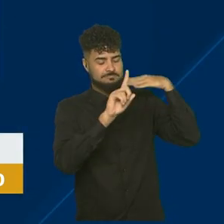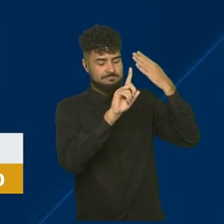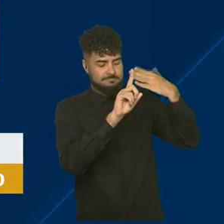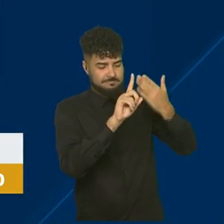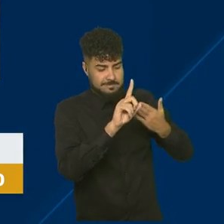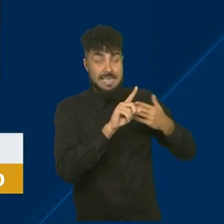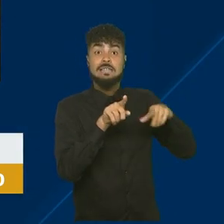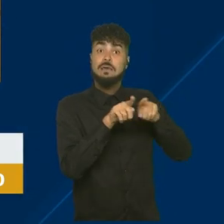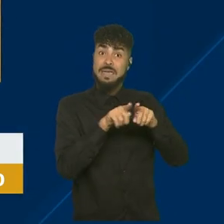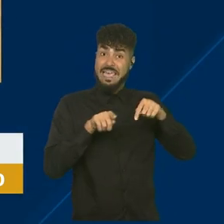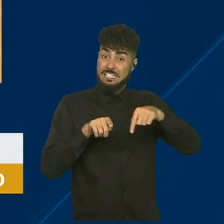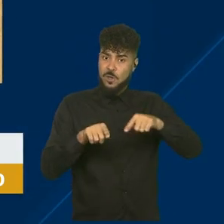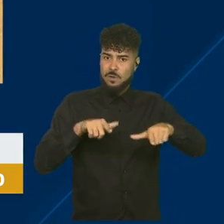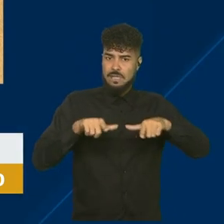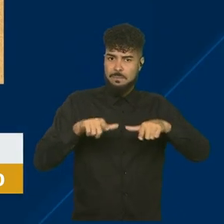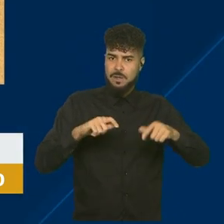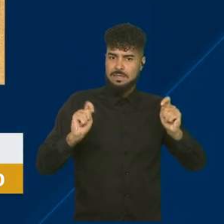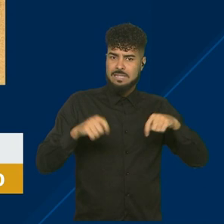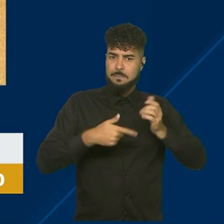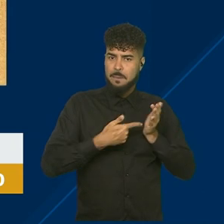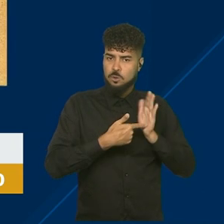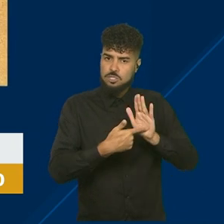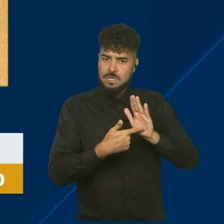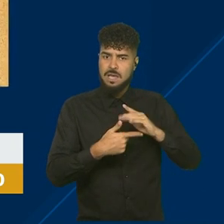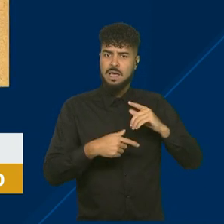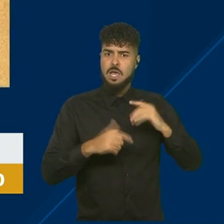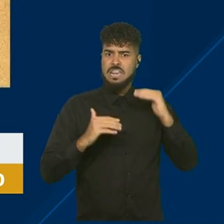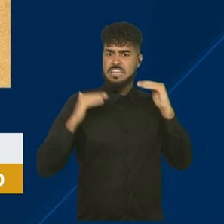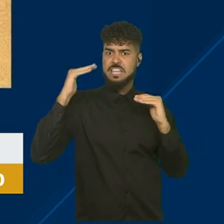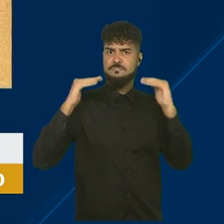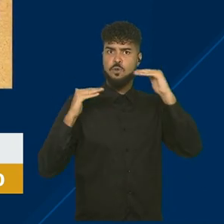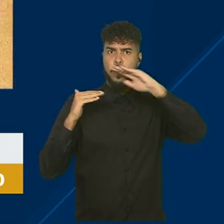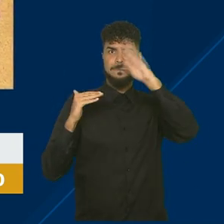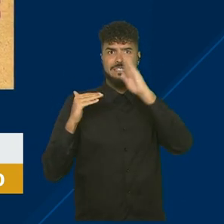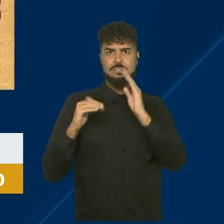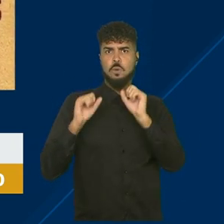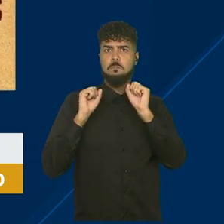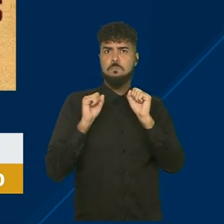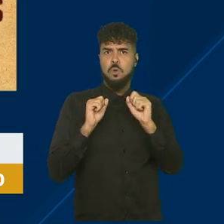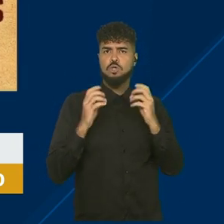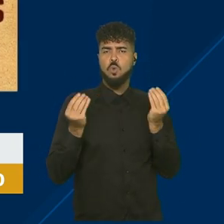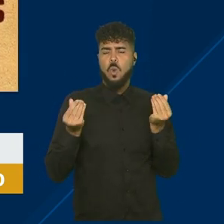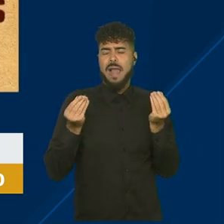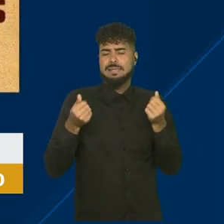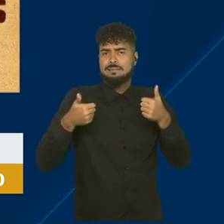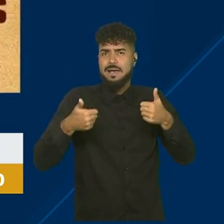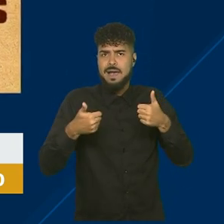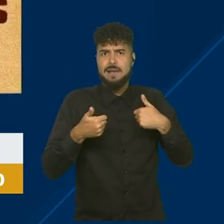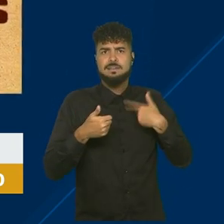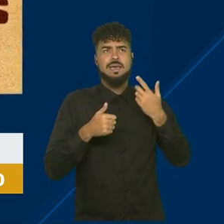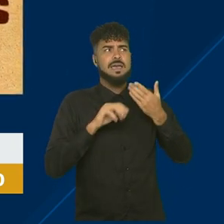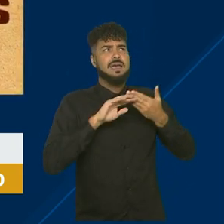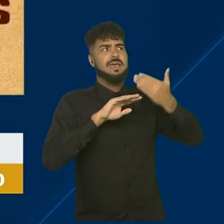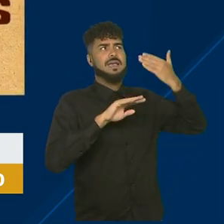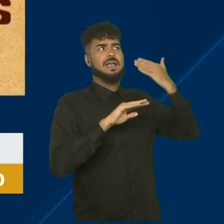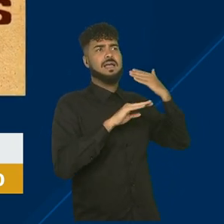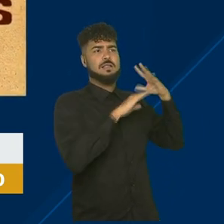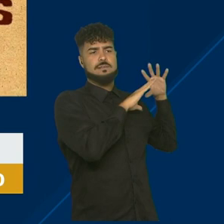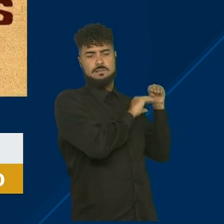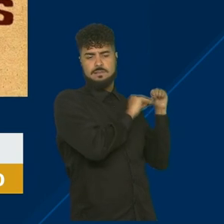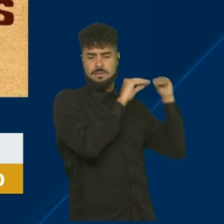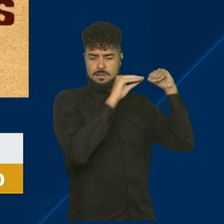o Brasil pode chegar em nível de qualidade nessas releituras de coisas que marcaram todas